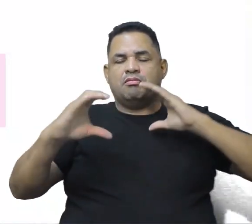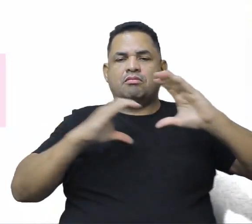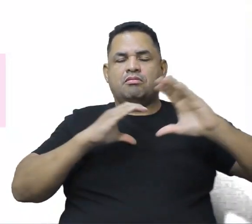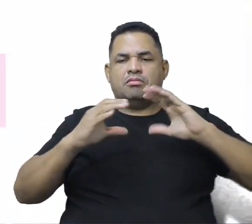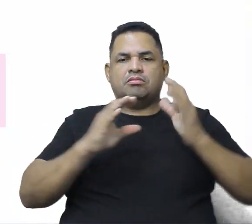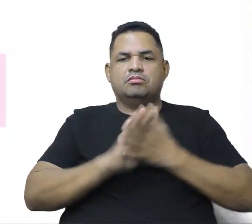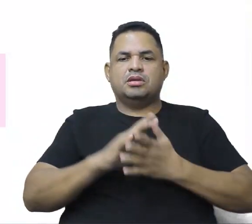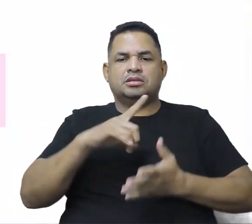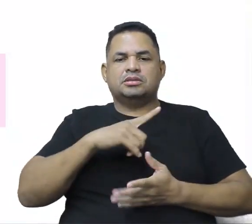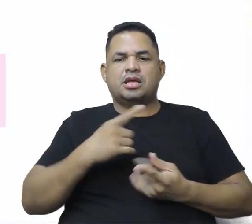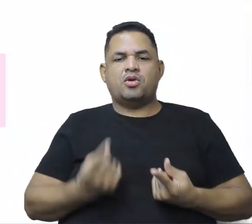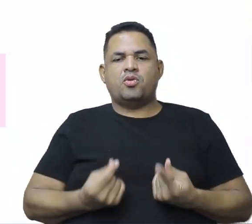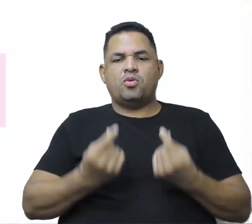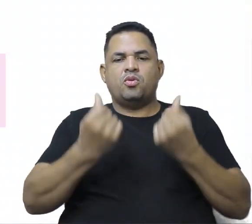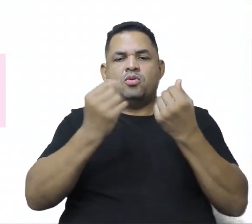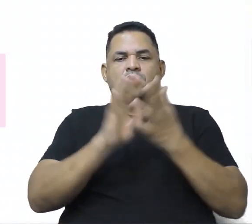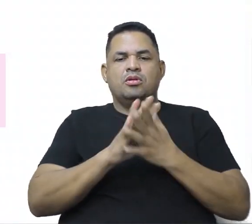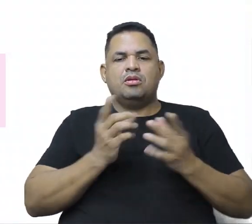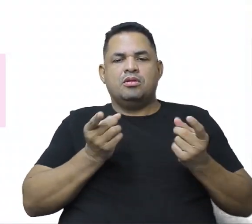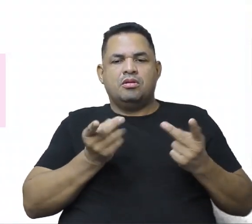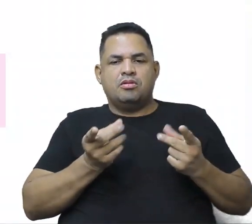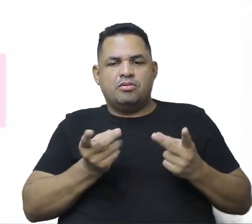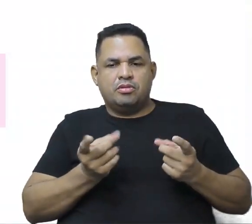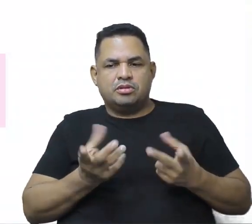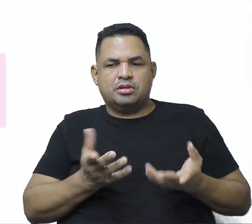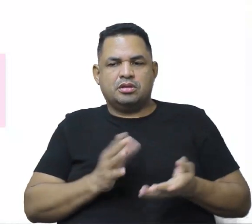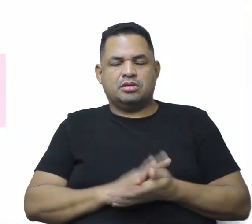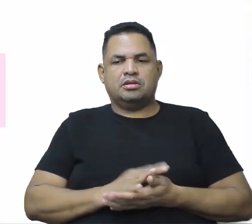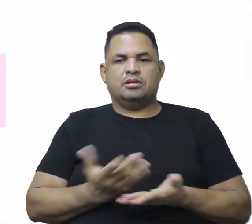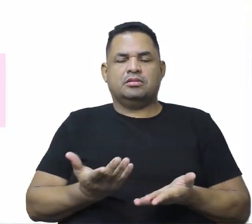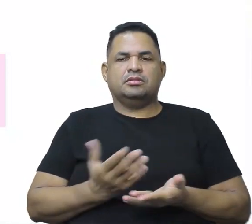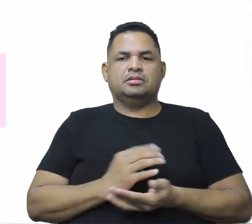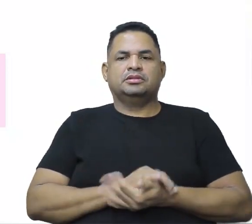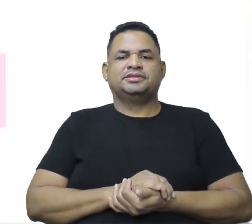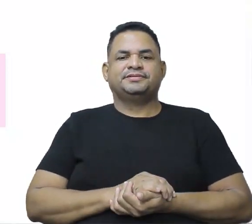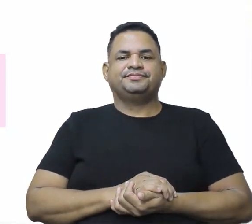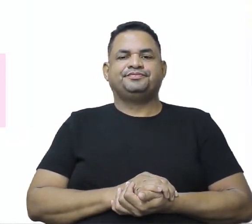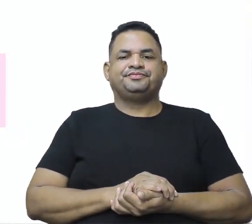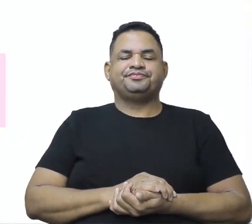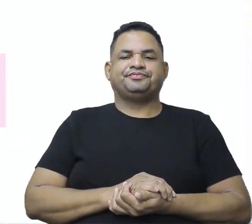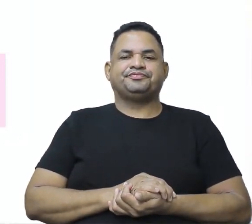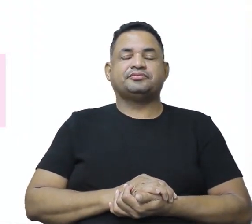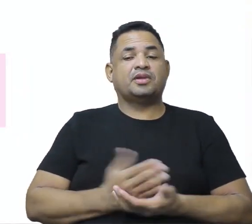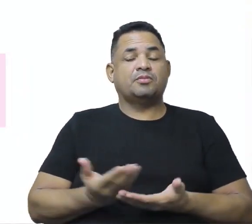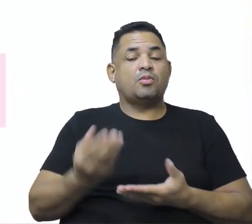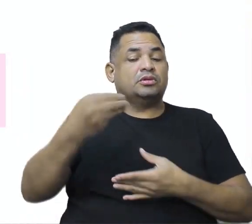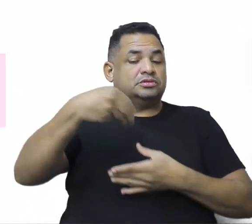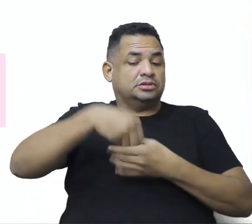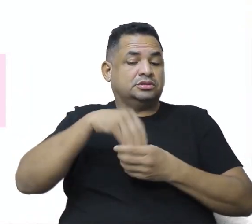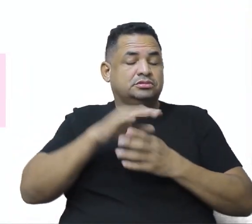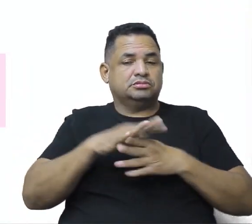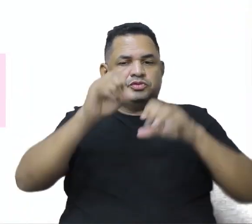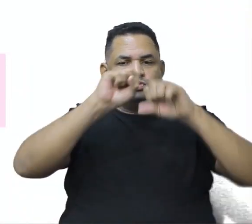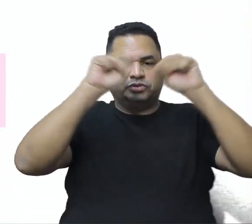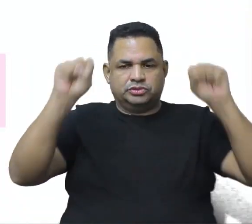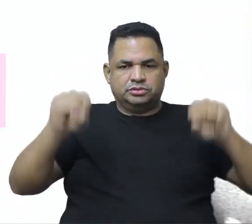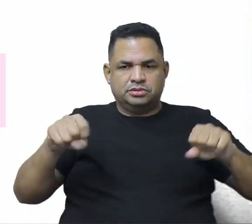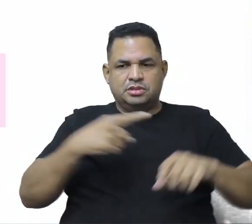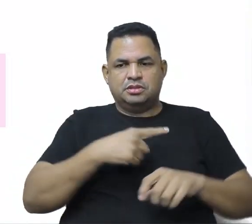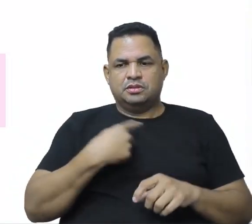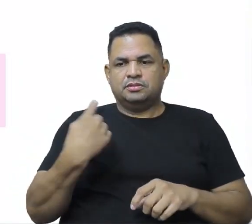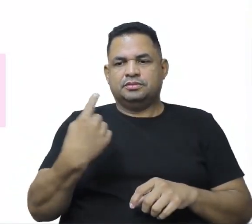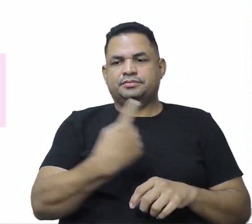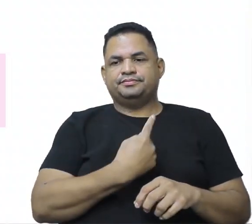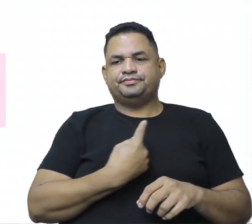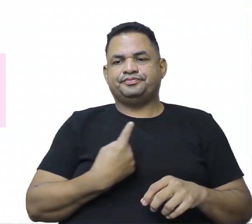quê? Para obter lucro, para vender, né? Porque a gente faz parte desse sistema, né? Que